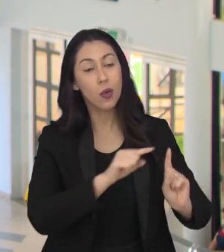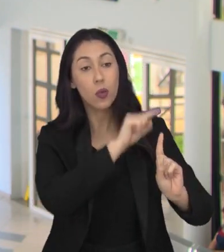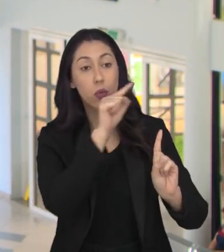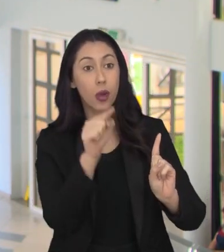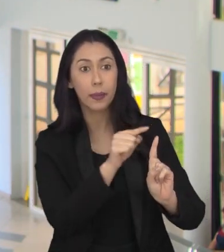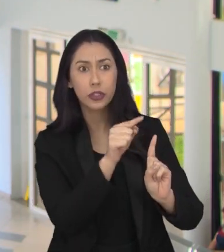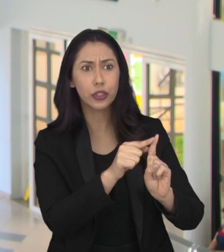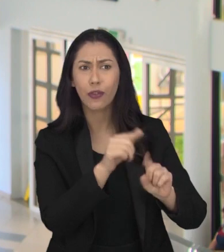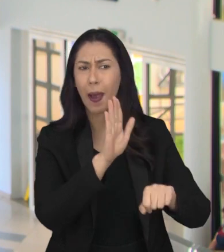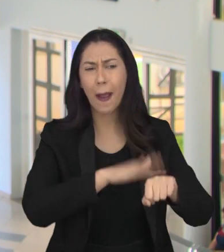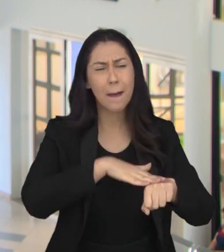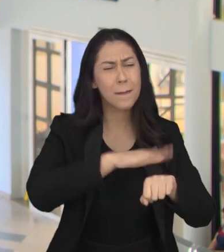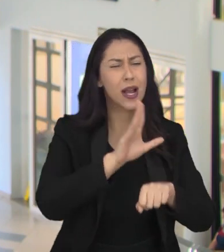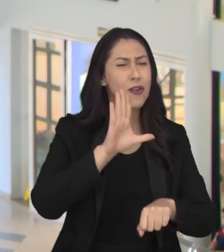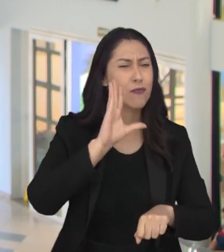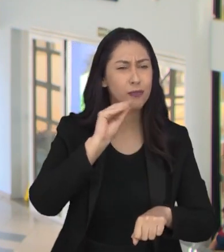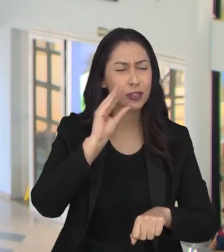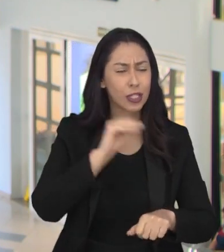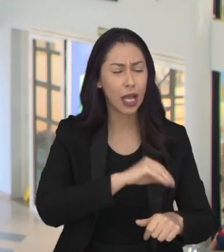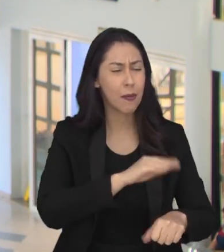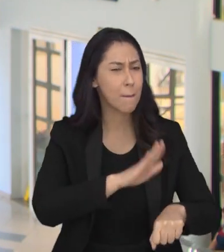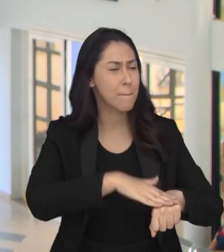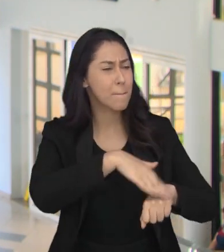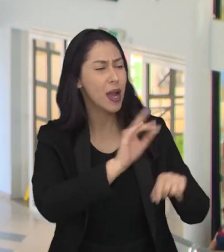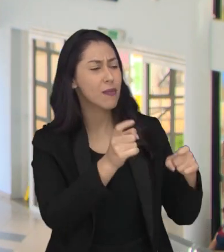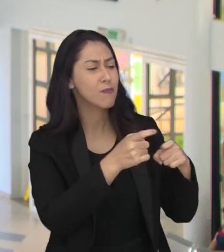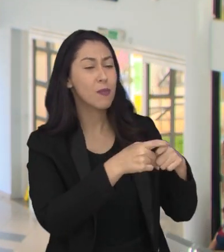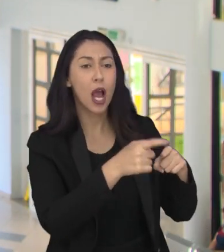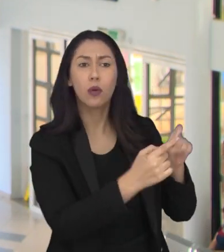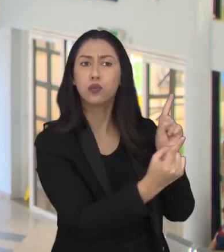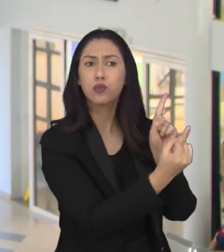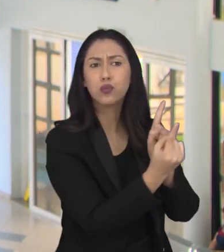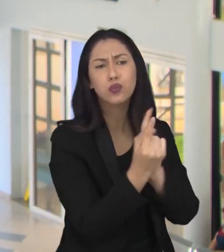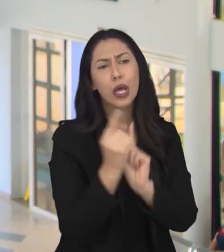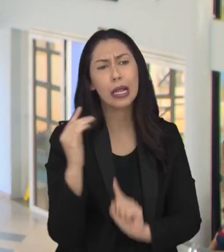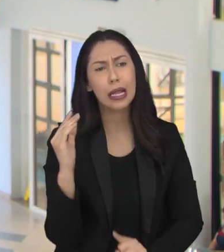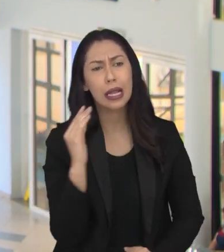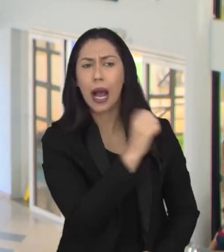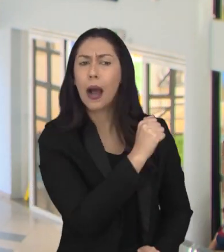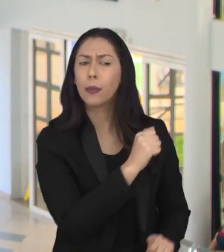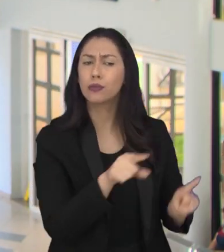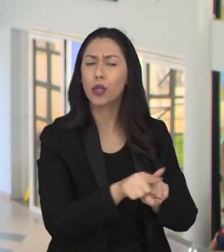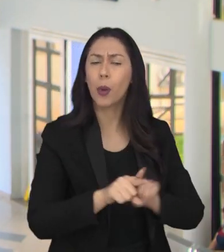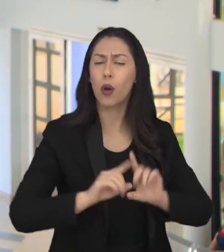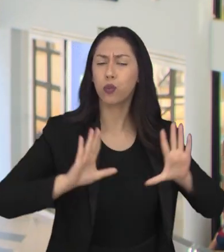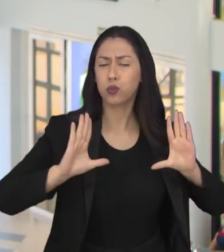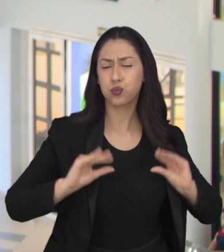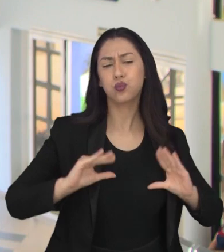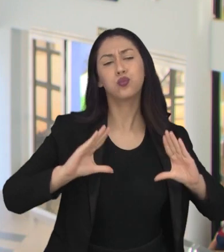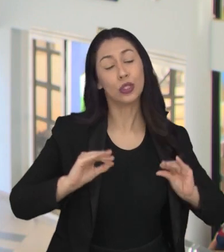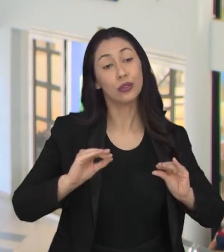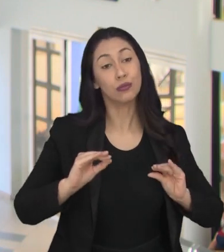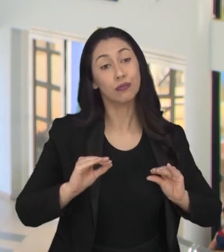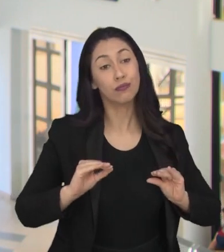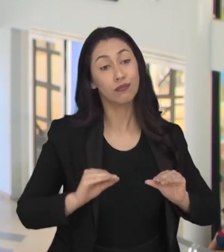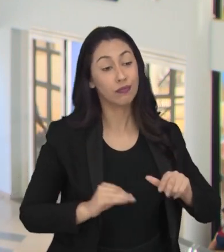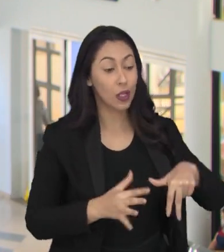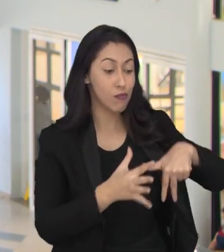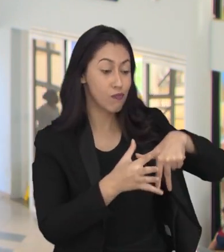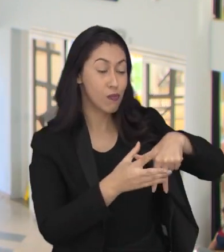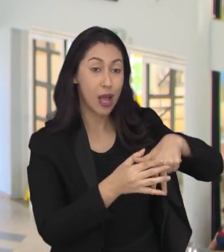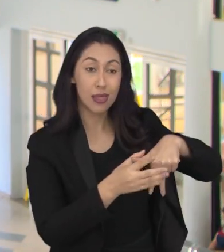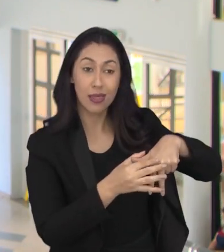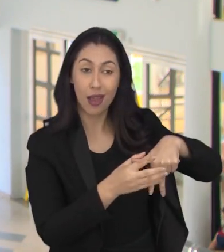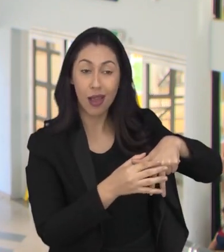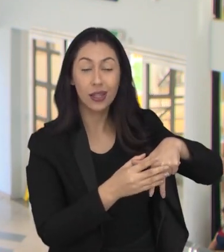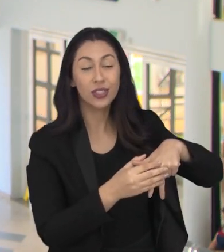é poder proporcionar mais funcionários, mais médicos para atender com mais agilidade, com mais conforto, né?